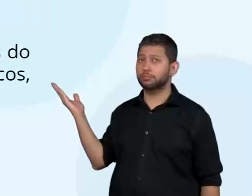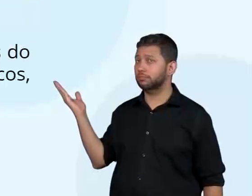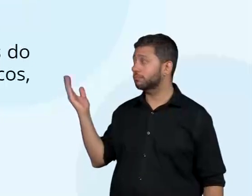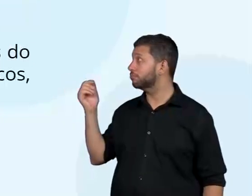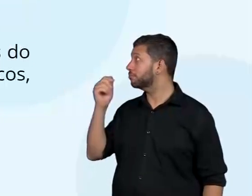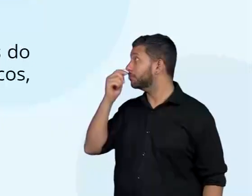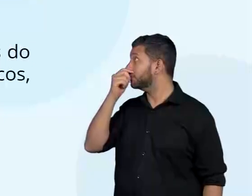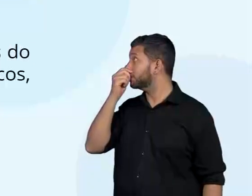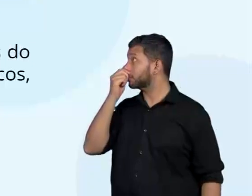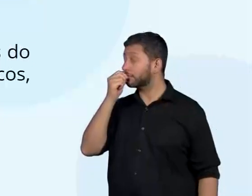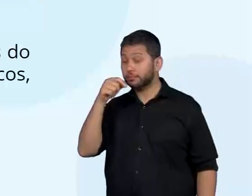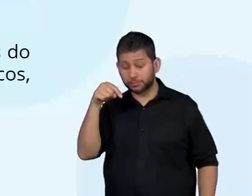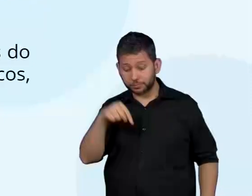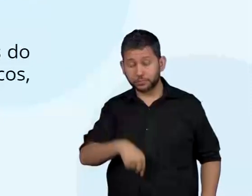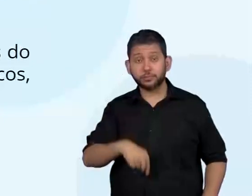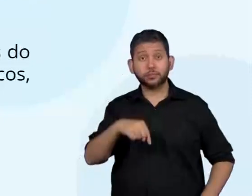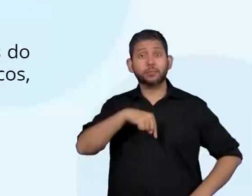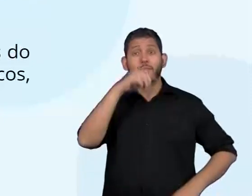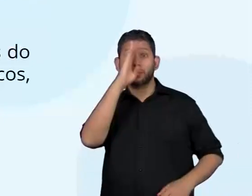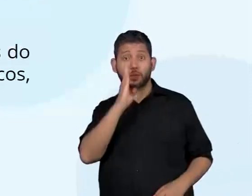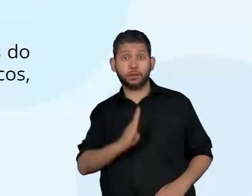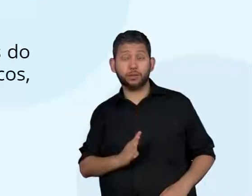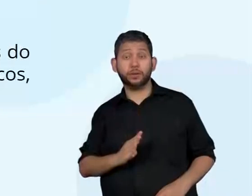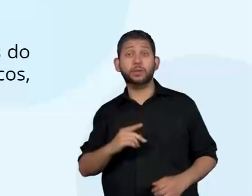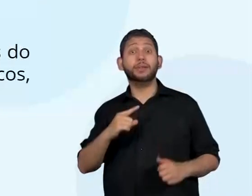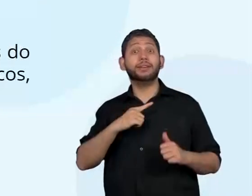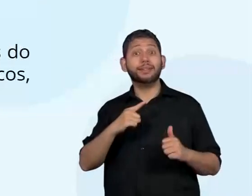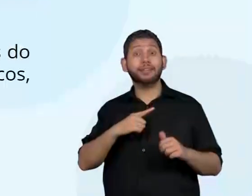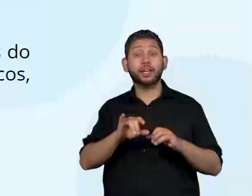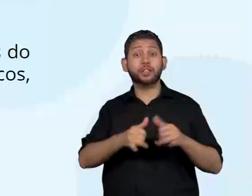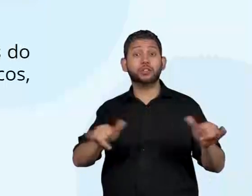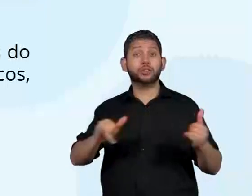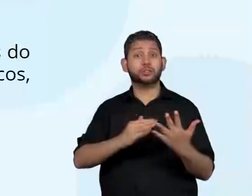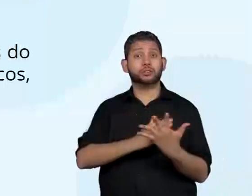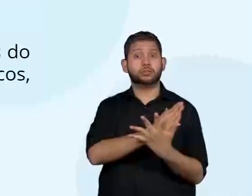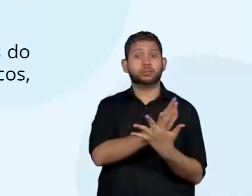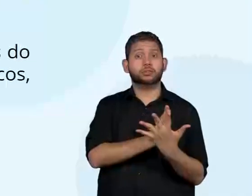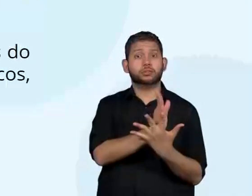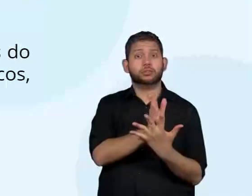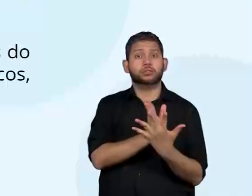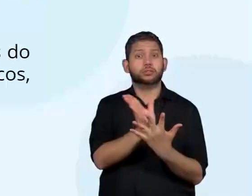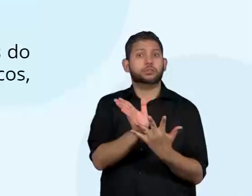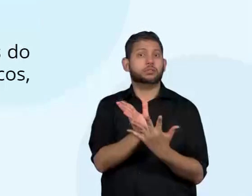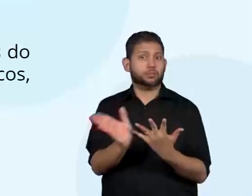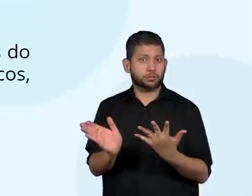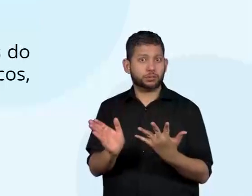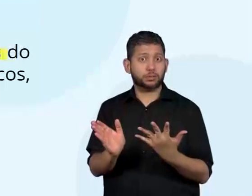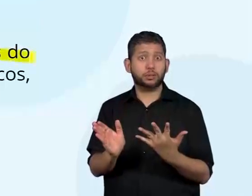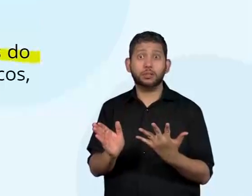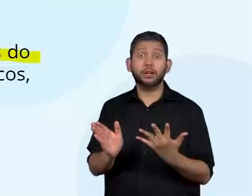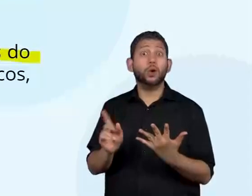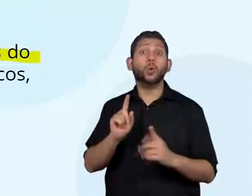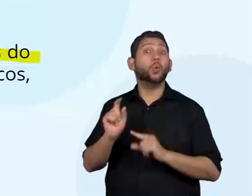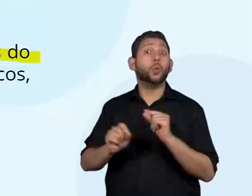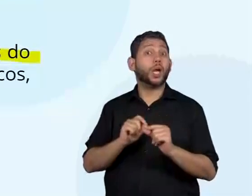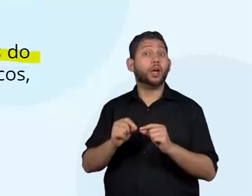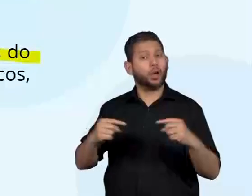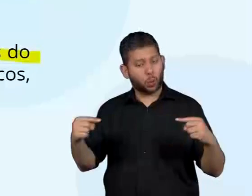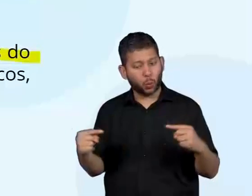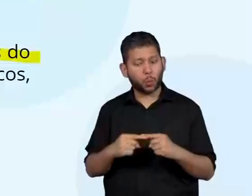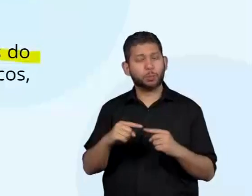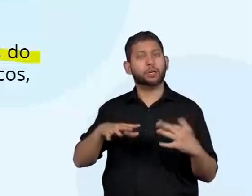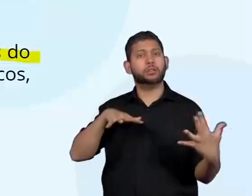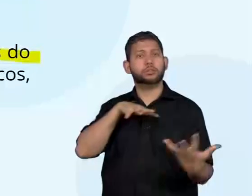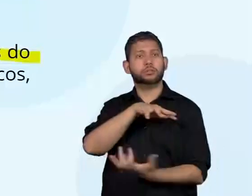O Brasil possui uma das matrizes energéticas mais renováveis